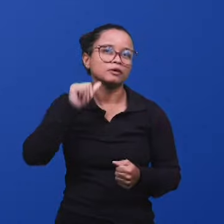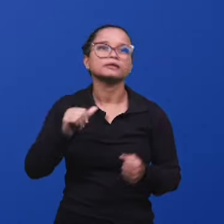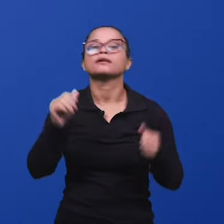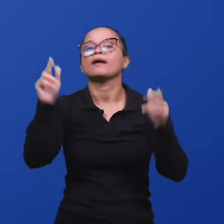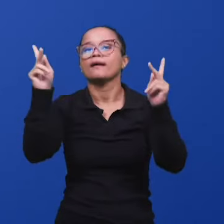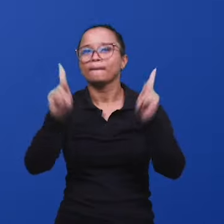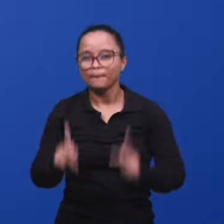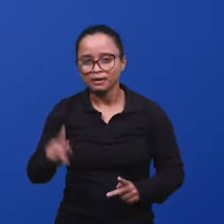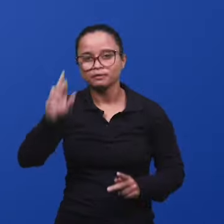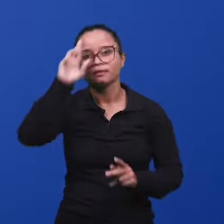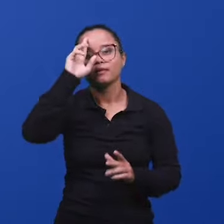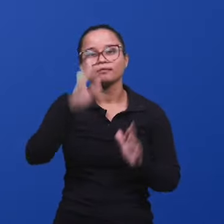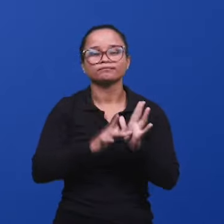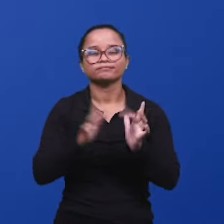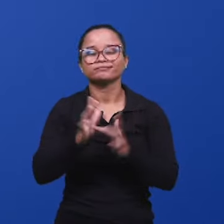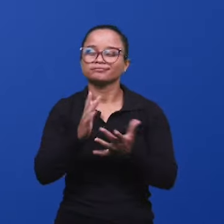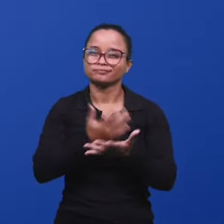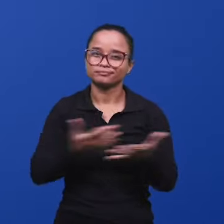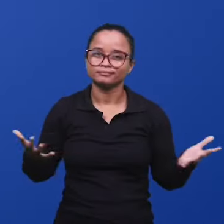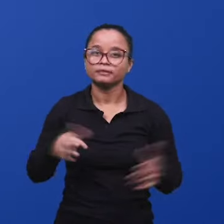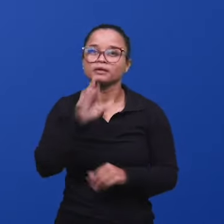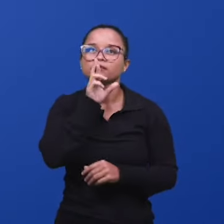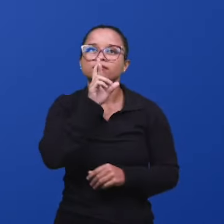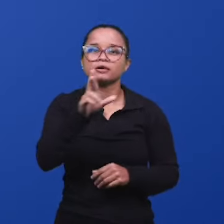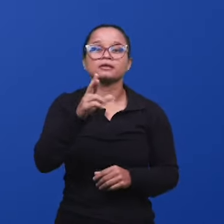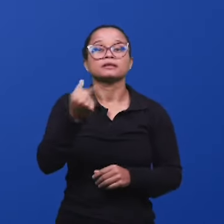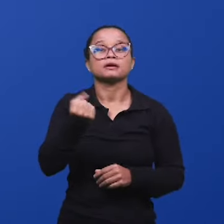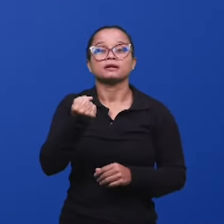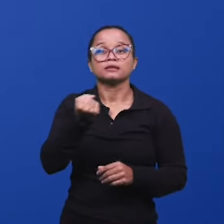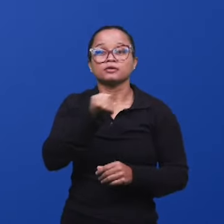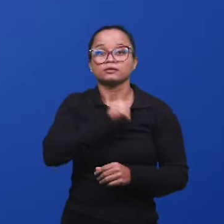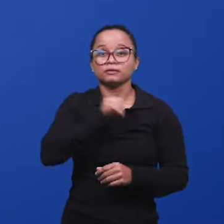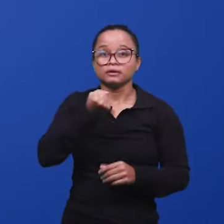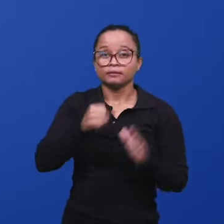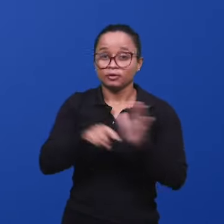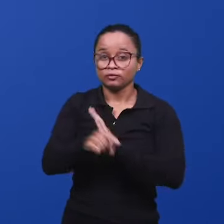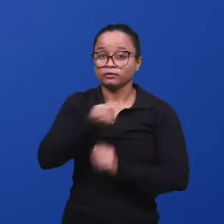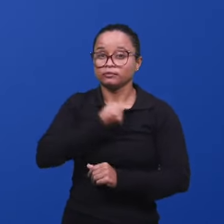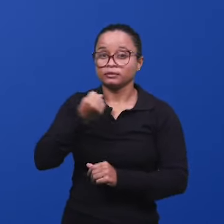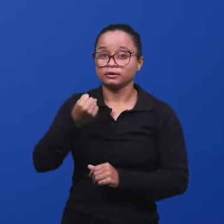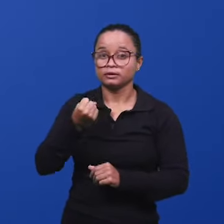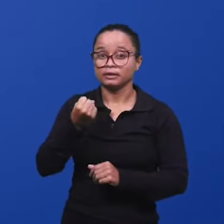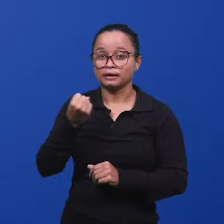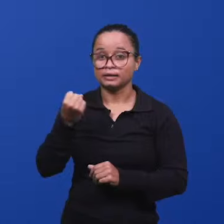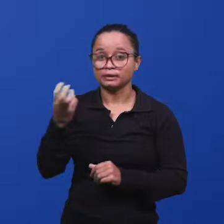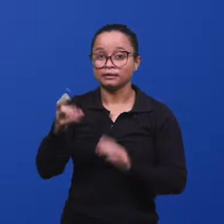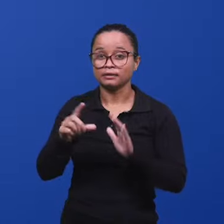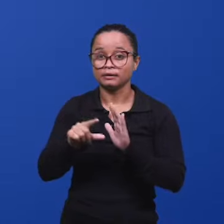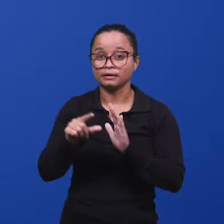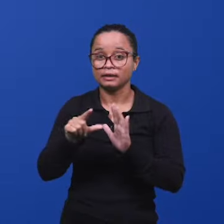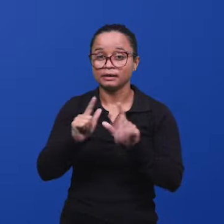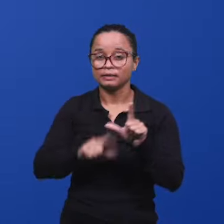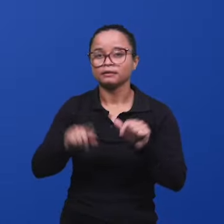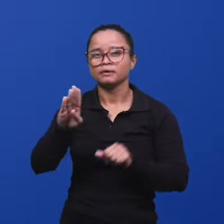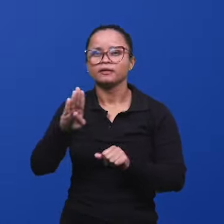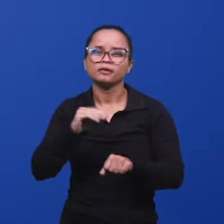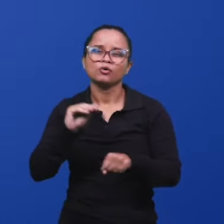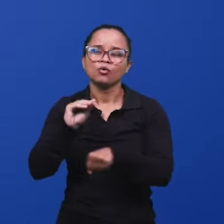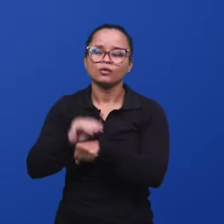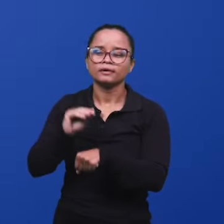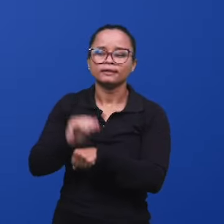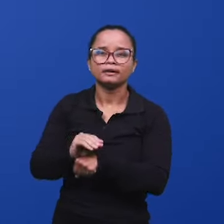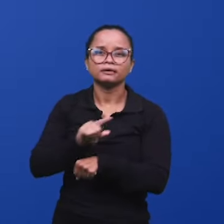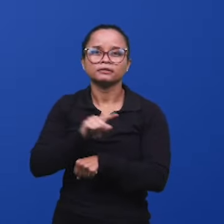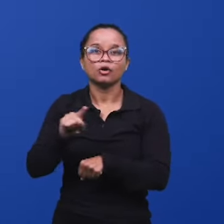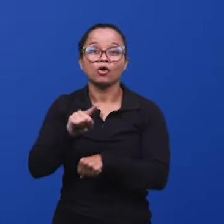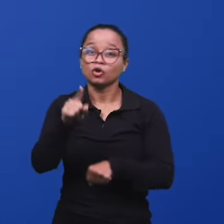irmão. A paz do senhor, Jesus, irmãos, em resposta a questão 3, letra B, vemos o cuidado da vinha de Salomão, ou seja,